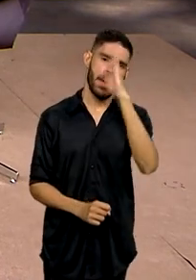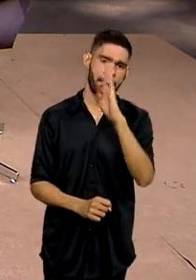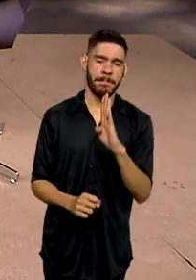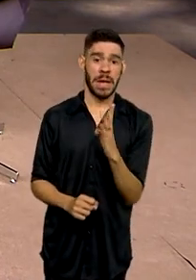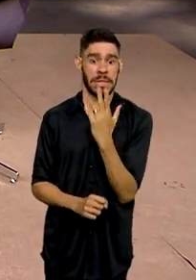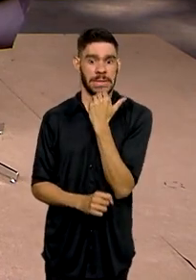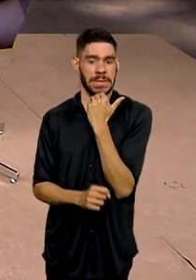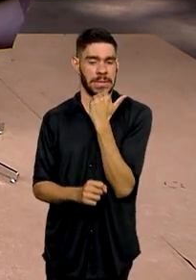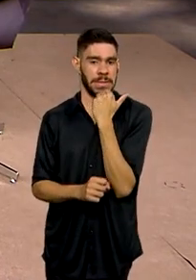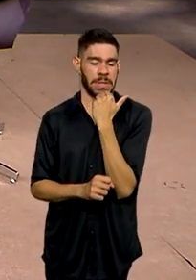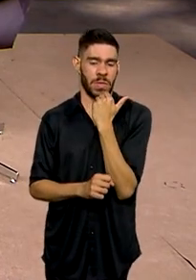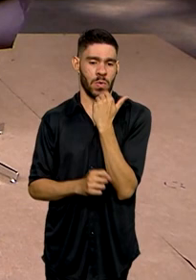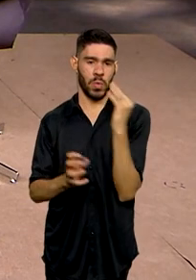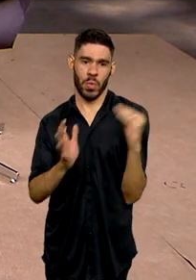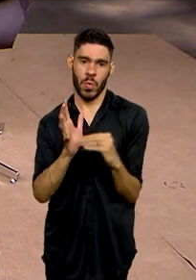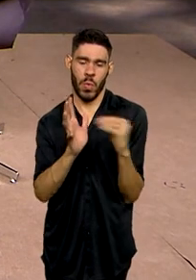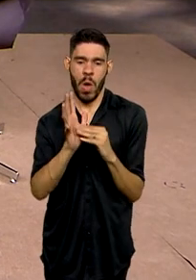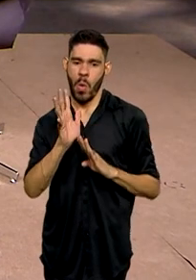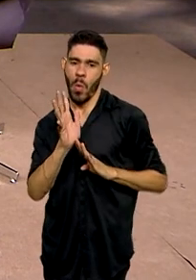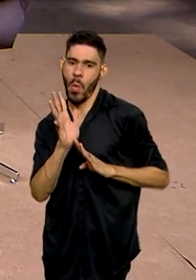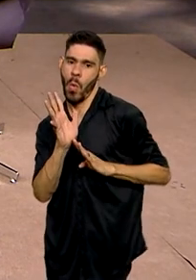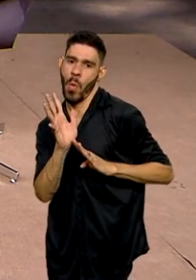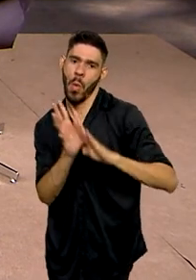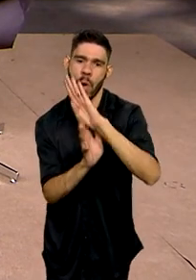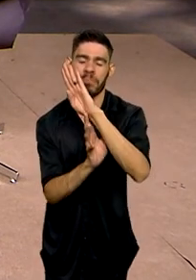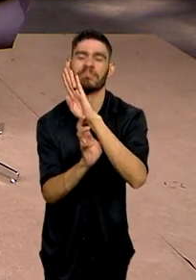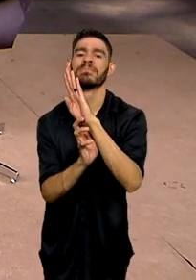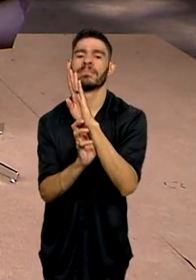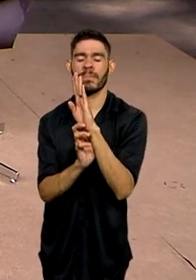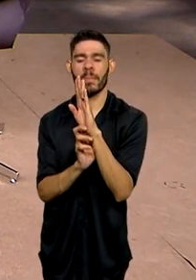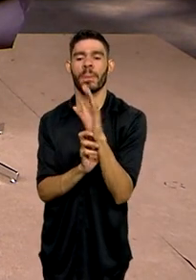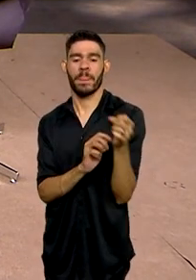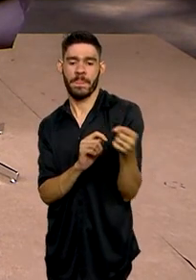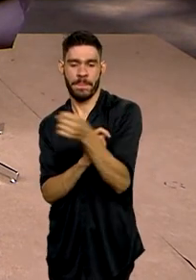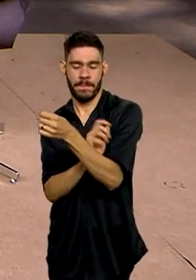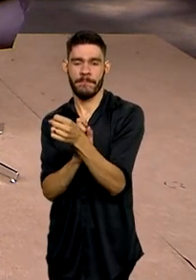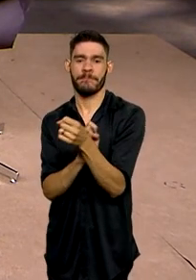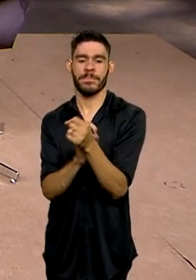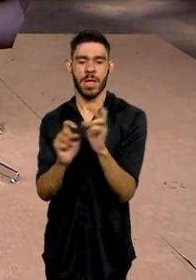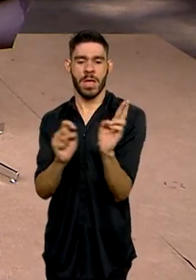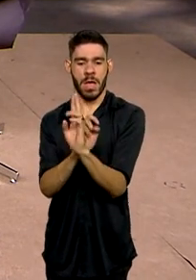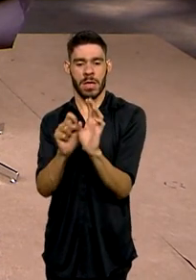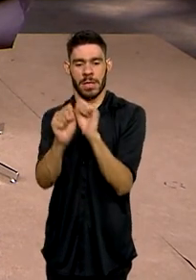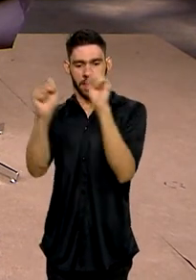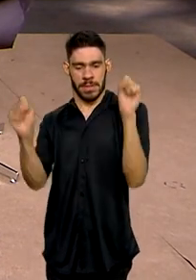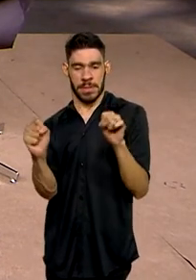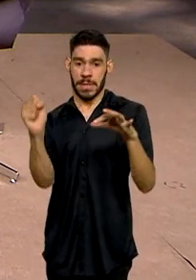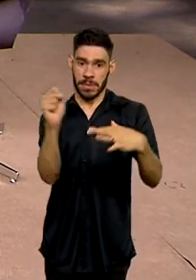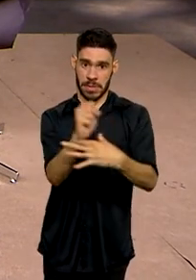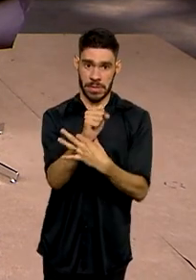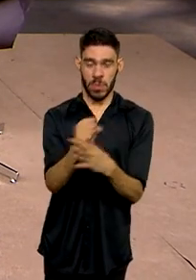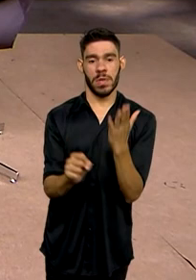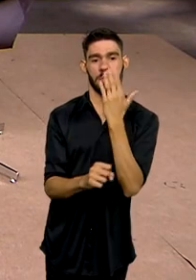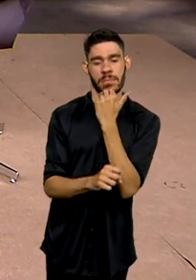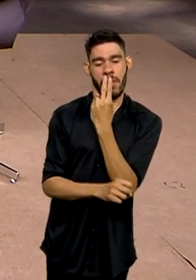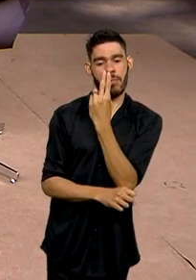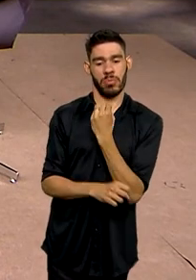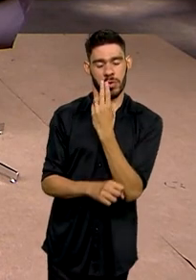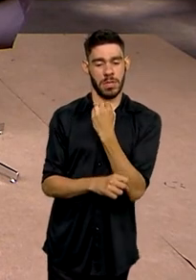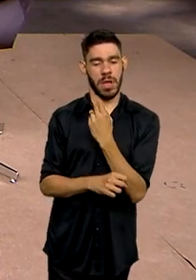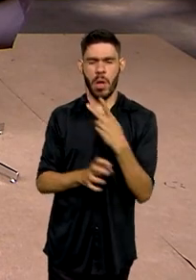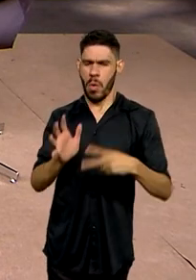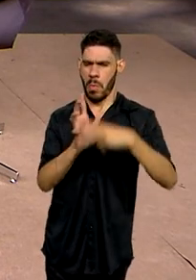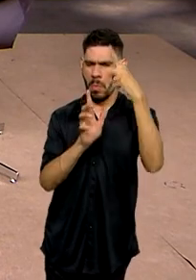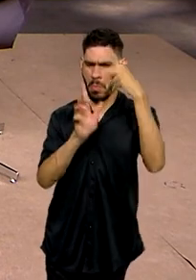desnutrição. Aqui, encaminha para a rede do sistema de segurança alimentar e nutricional. Então, foi um plano